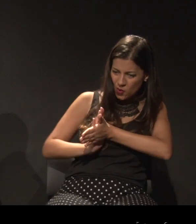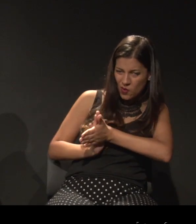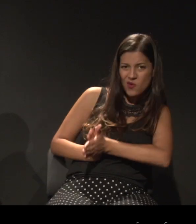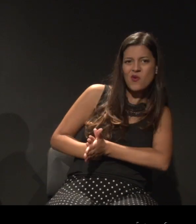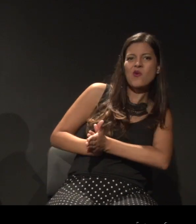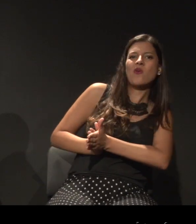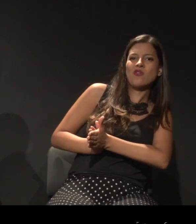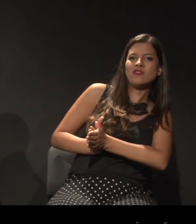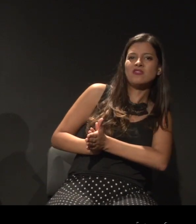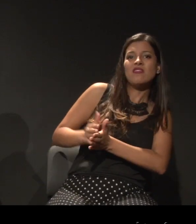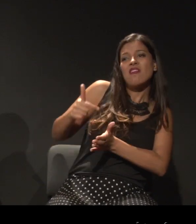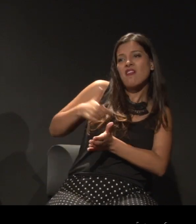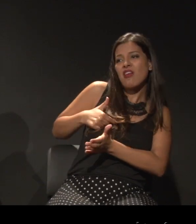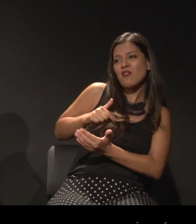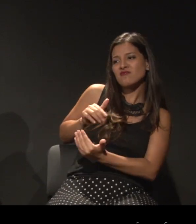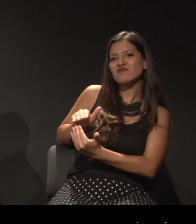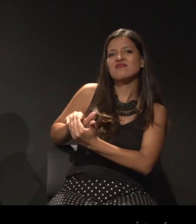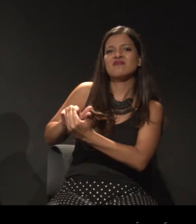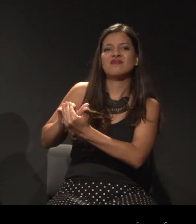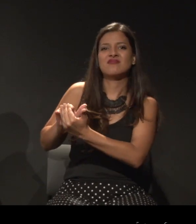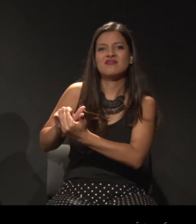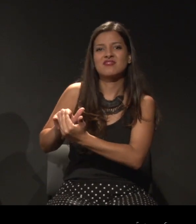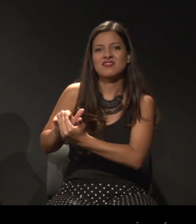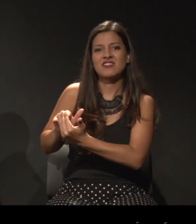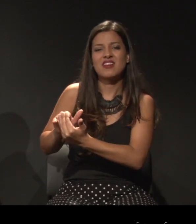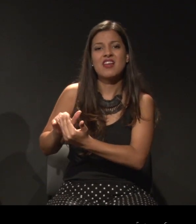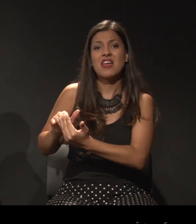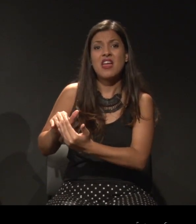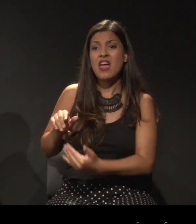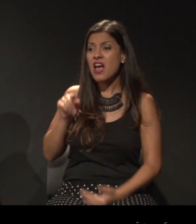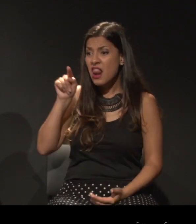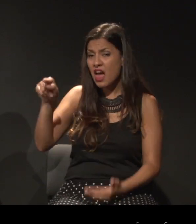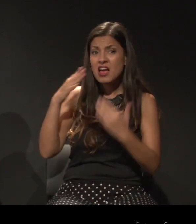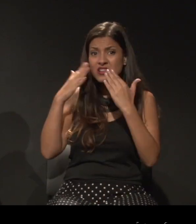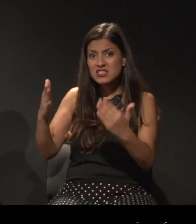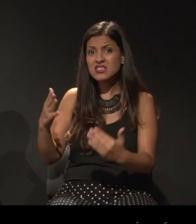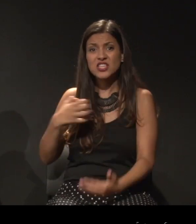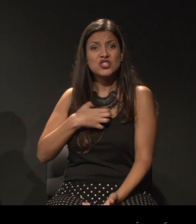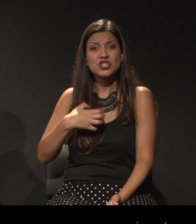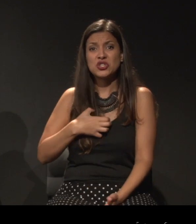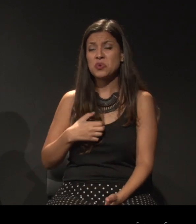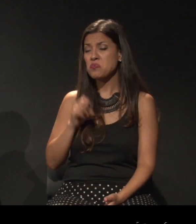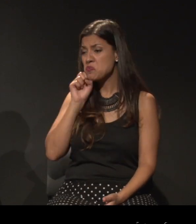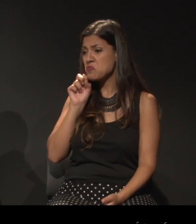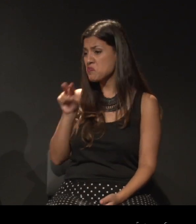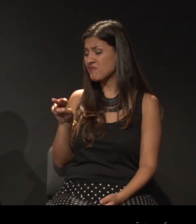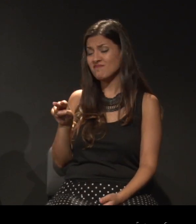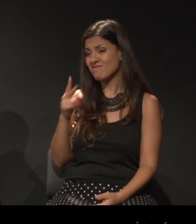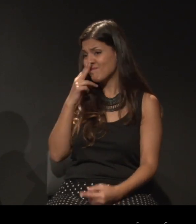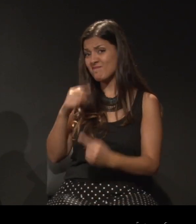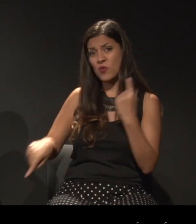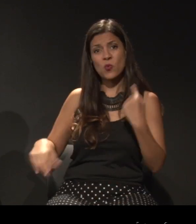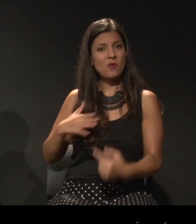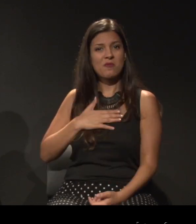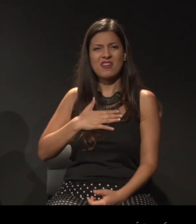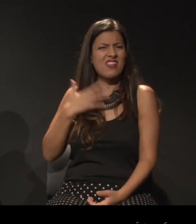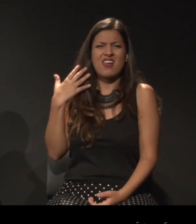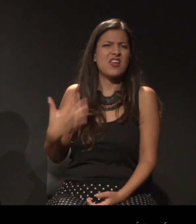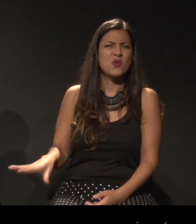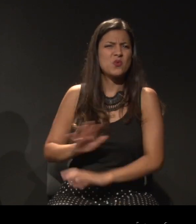naquelas estéticas e estilos nos quais eu não me reconheço, nos quais não me vejo e nos quais também eu não quero